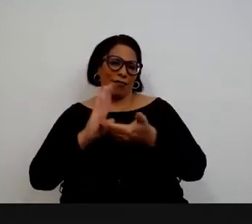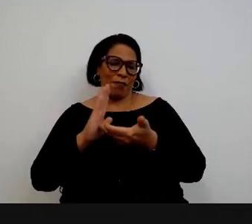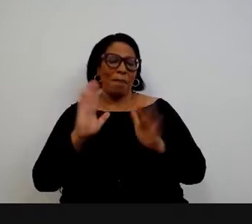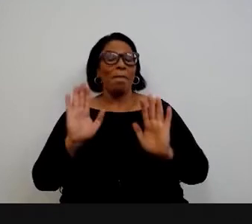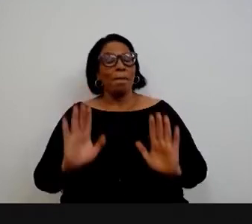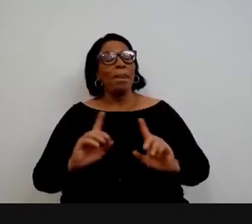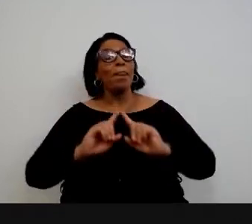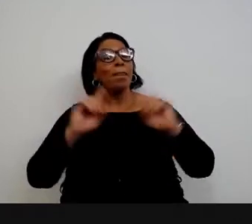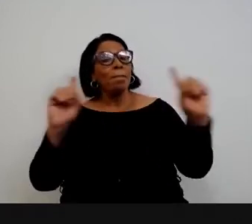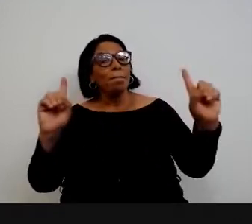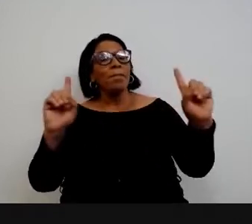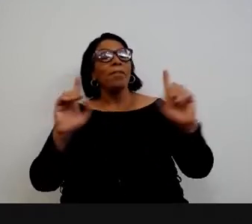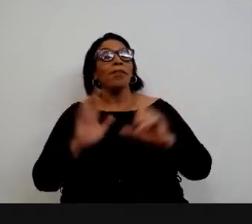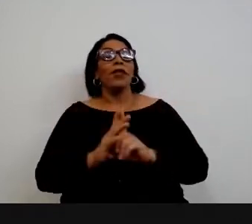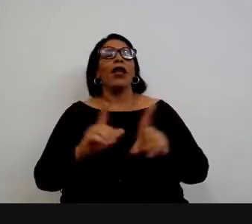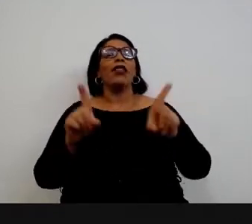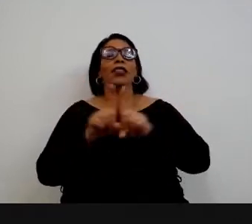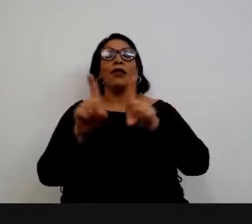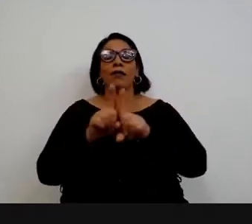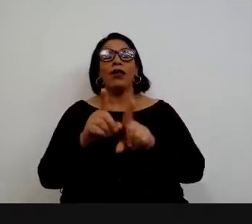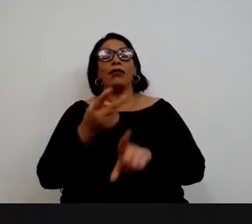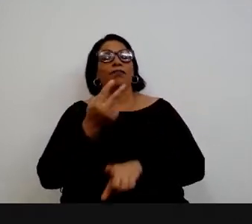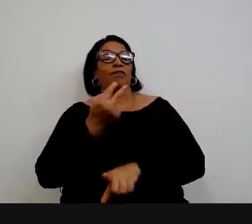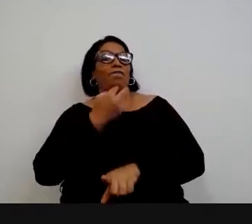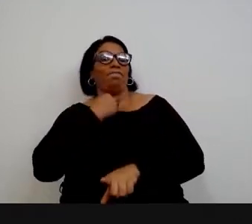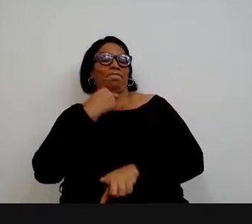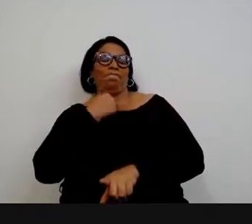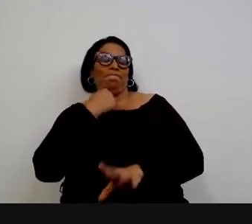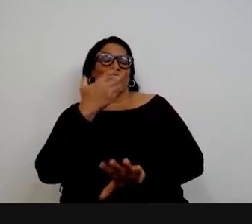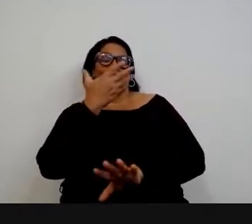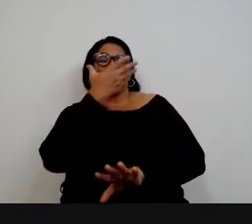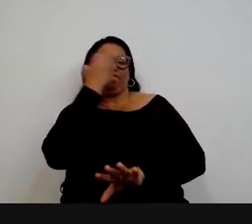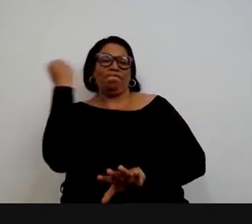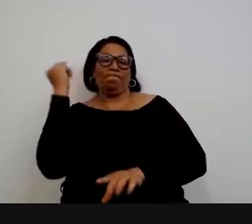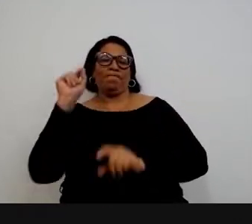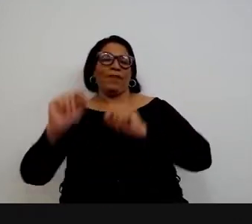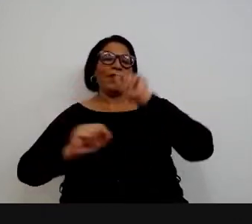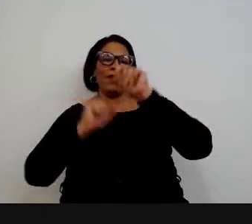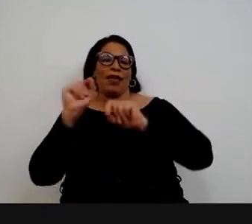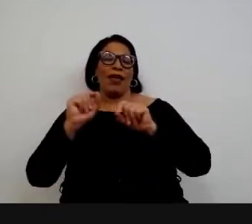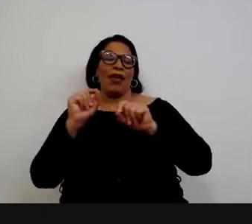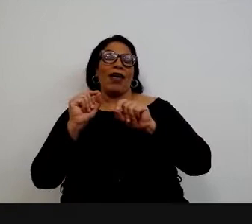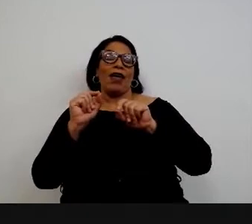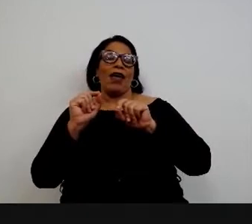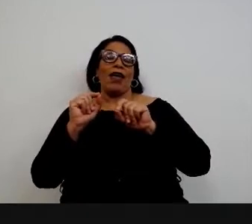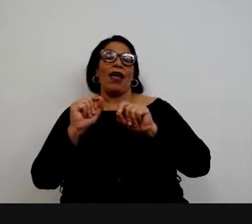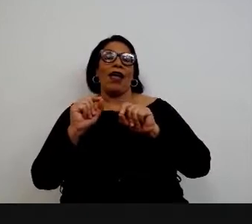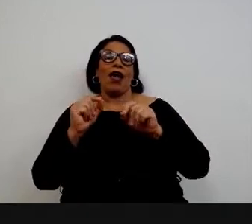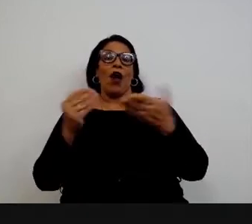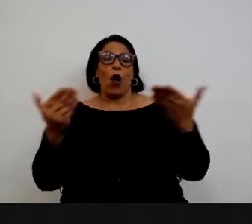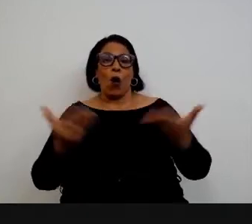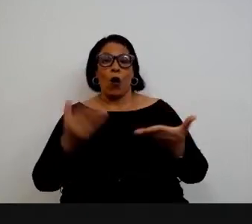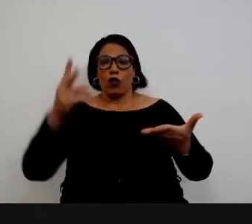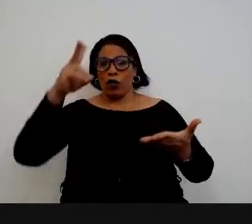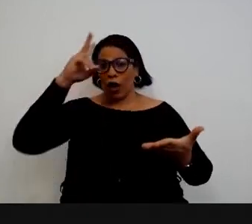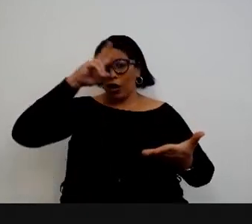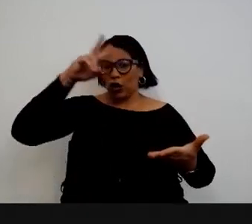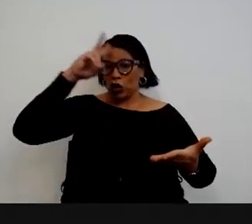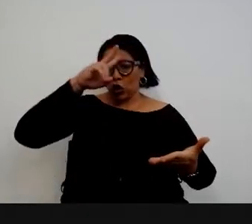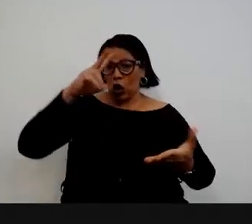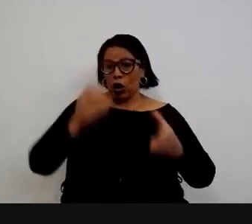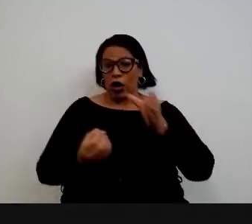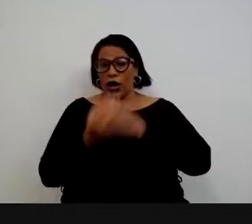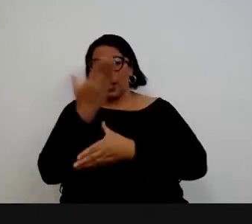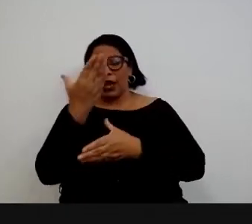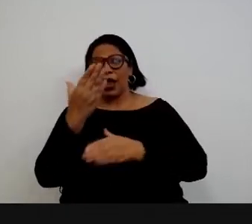Mas, também eu não poderia deixar passar essa observação, que essa história de início do